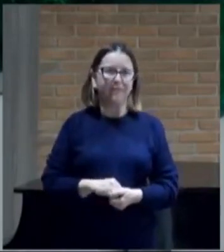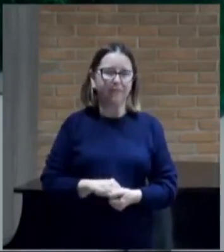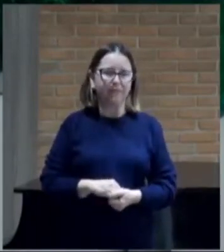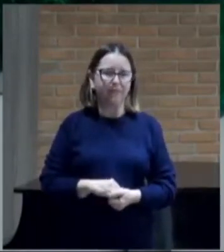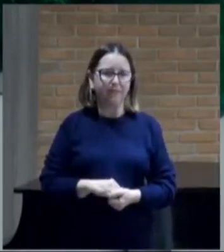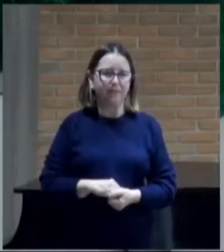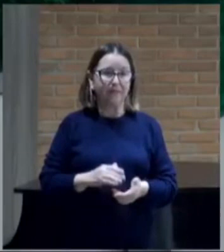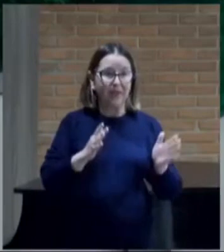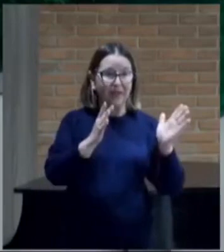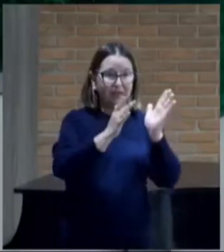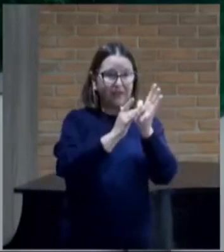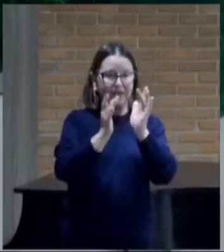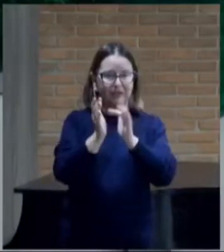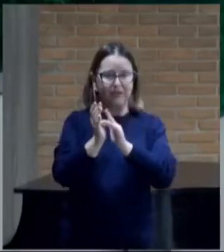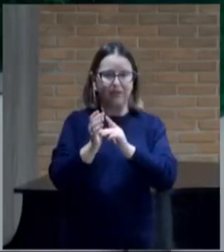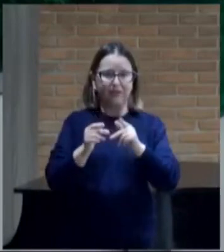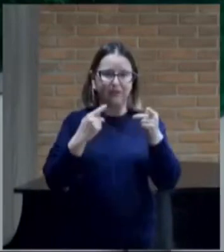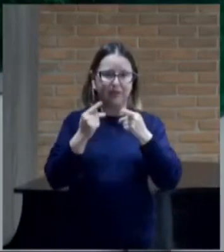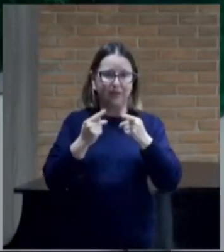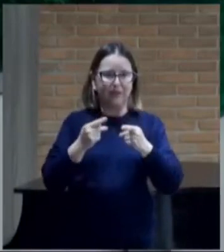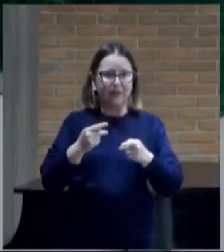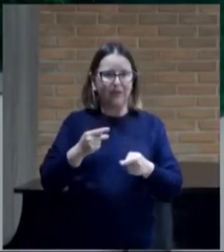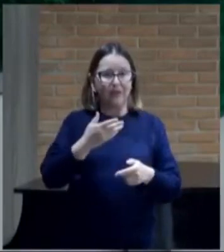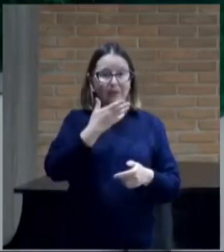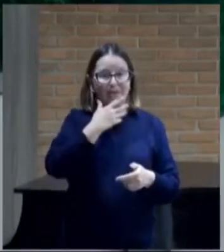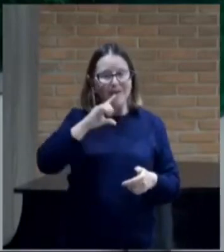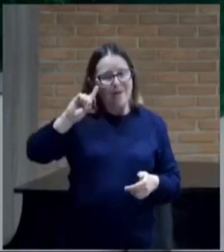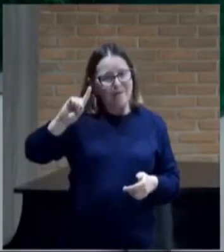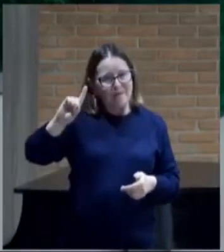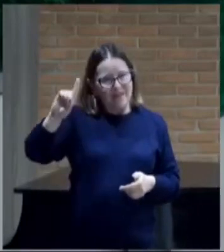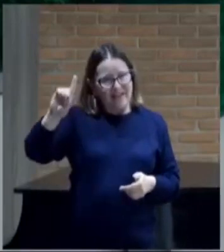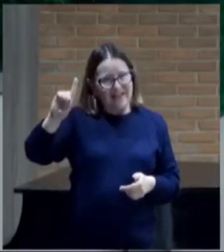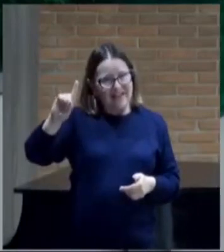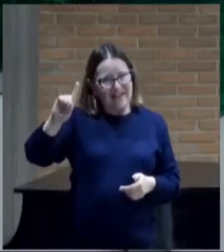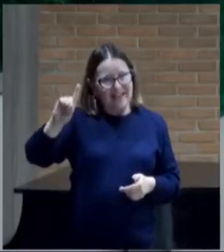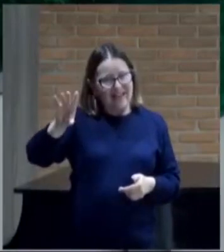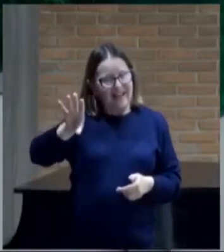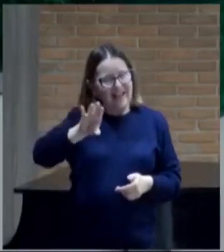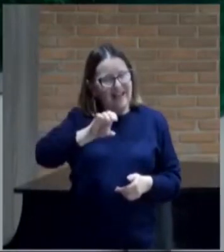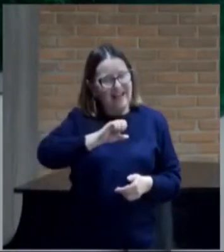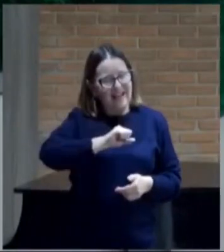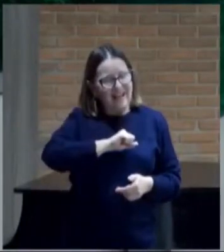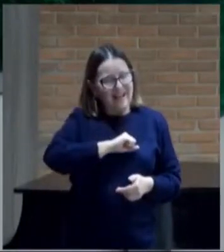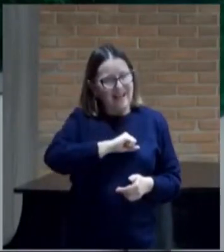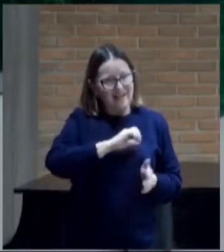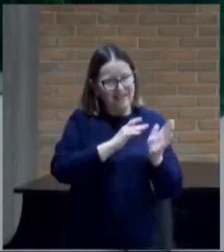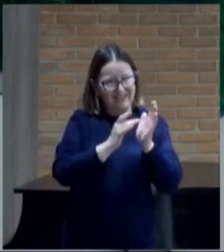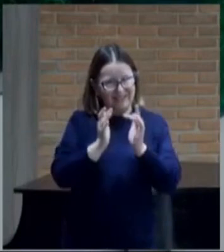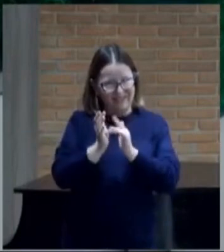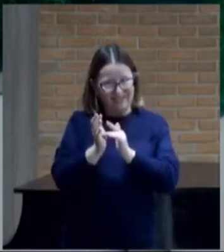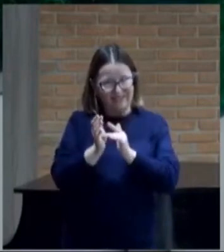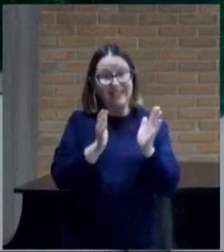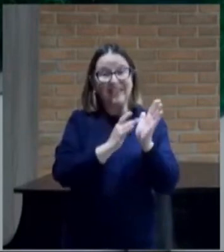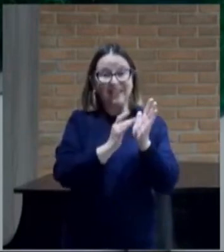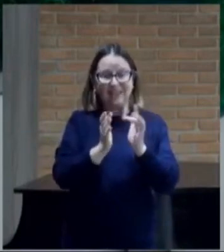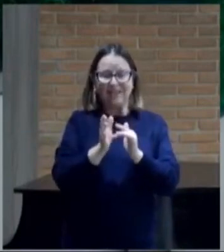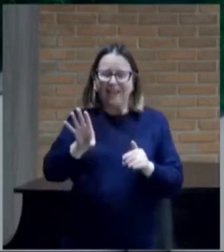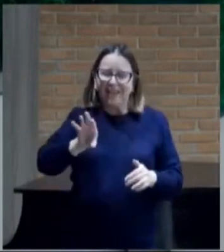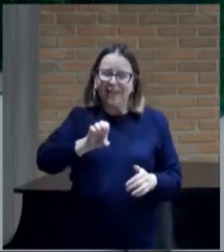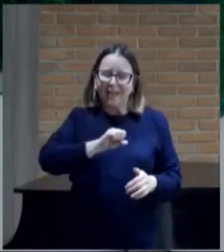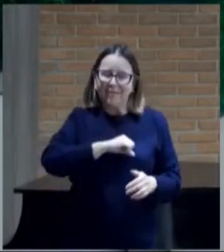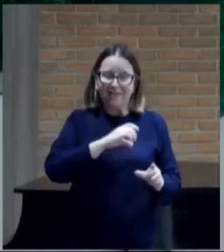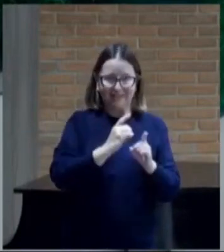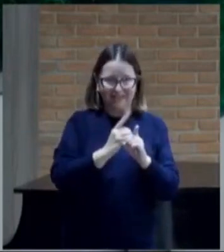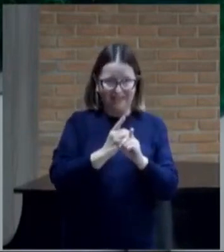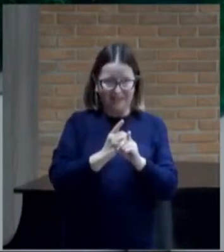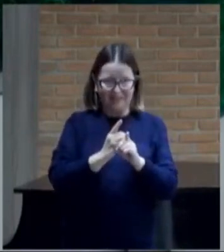Jesus primeiro disse que o Pai amava, o amava, e que ele amava os seus discípulos, e que era para que os